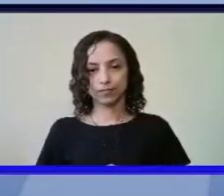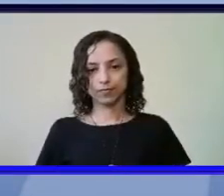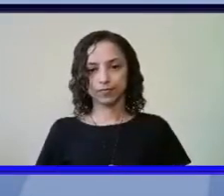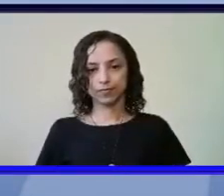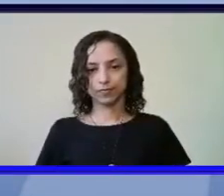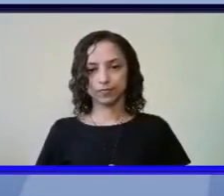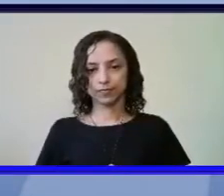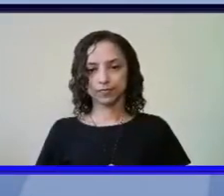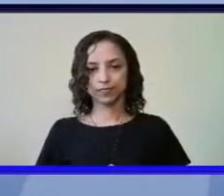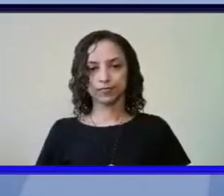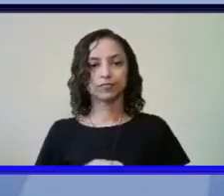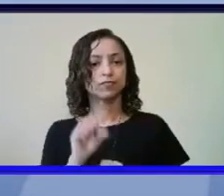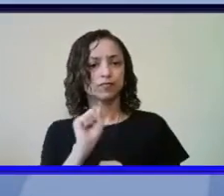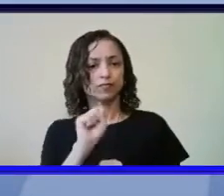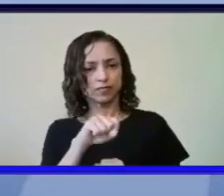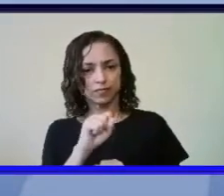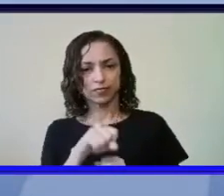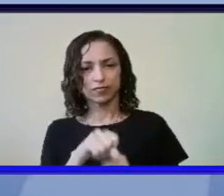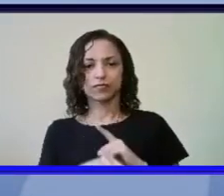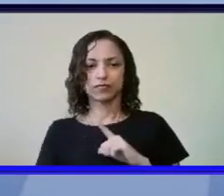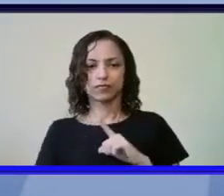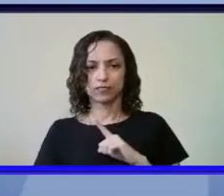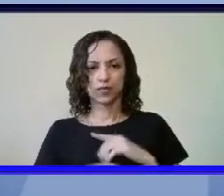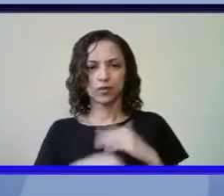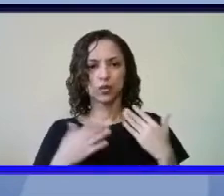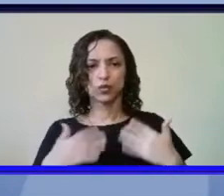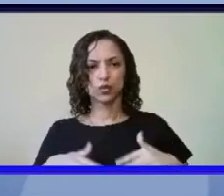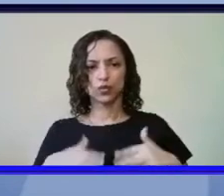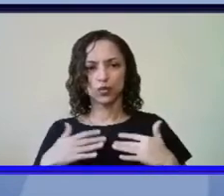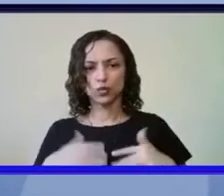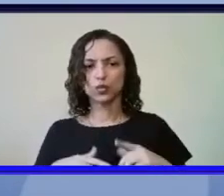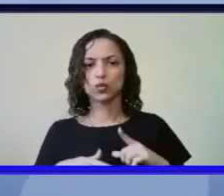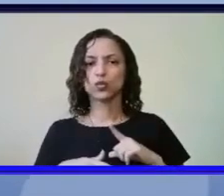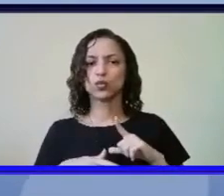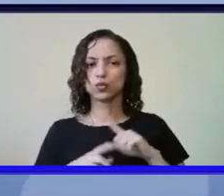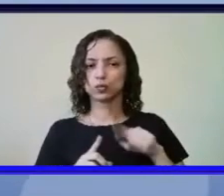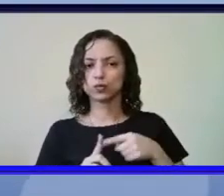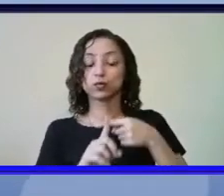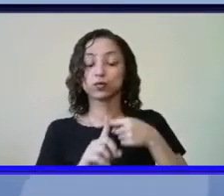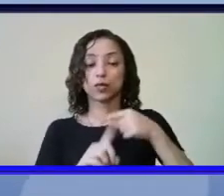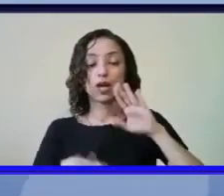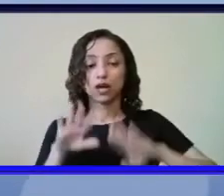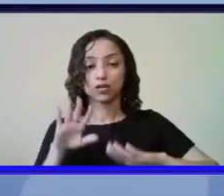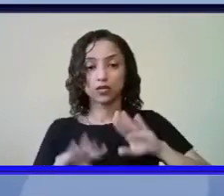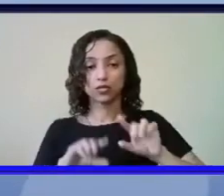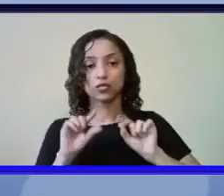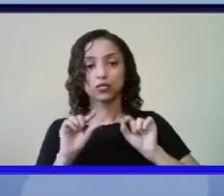sim tem tem e muito nossa às vezes